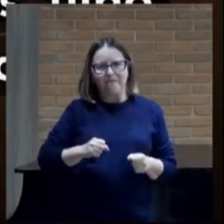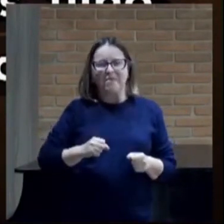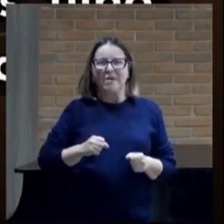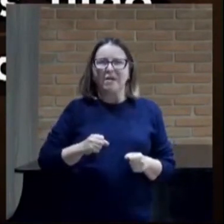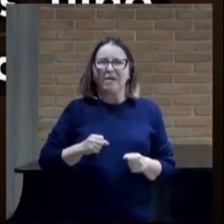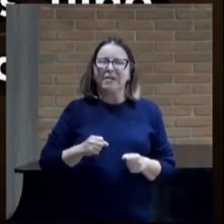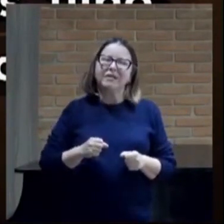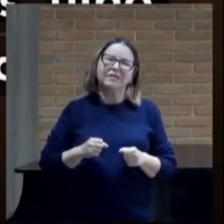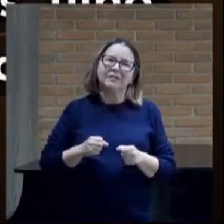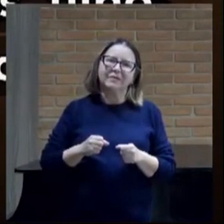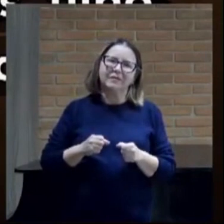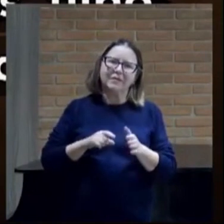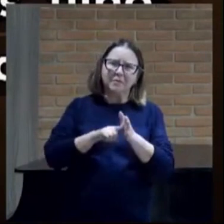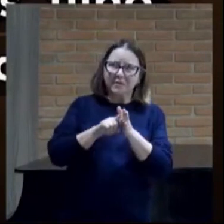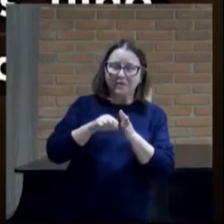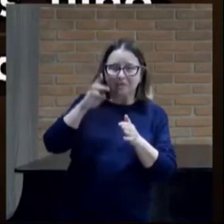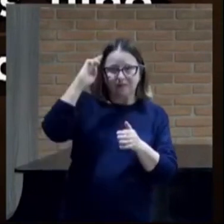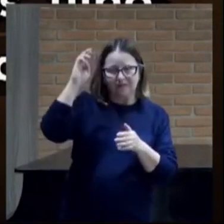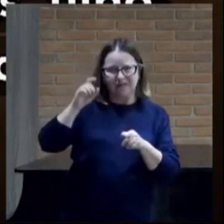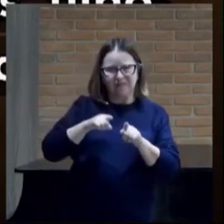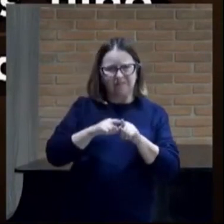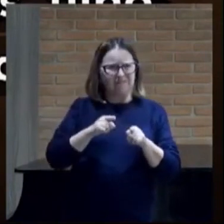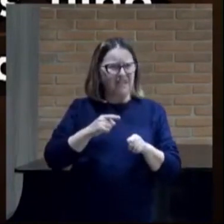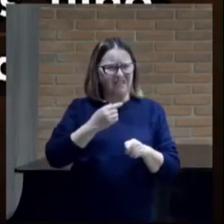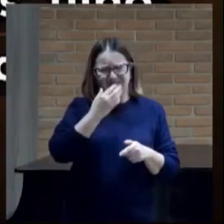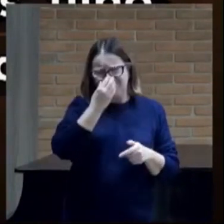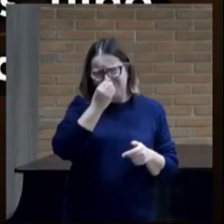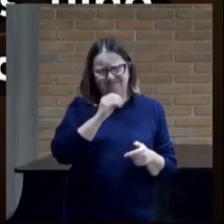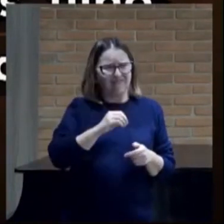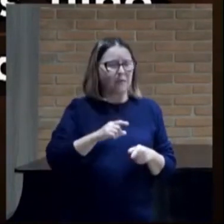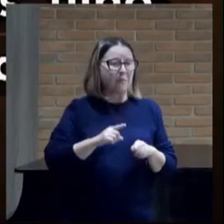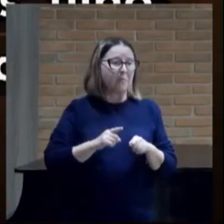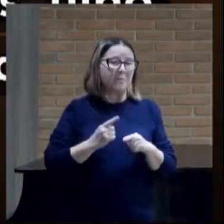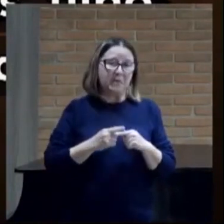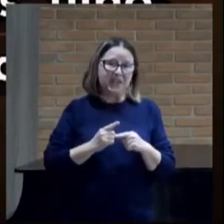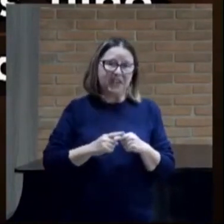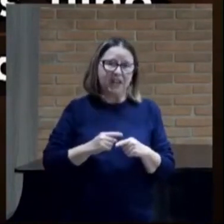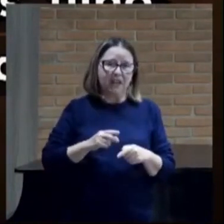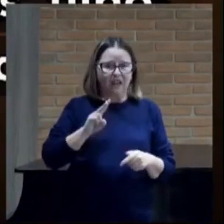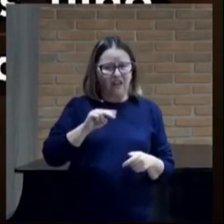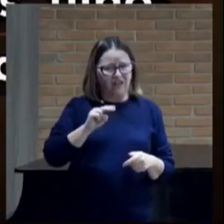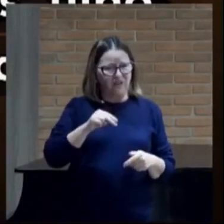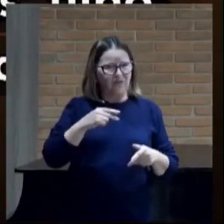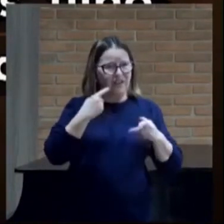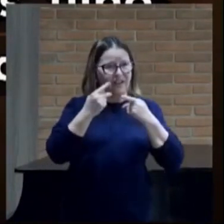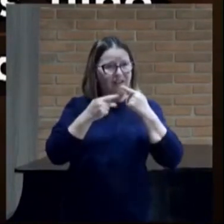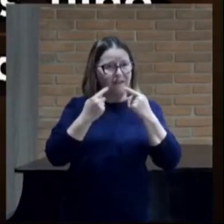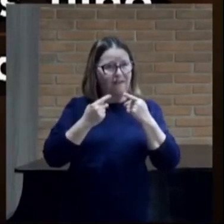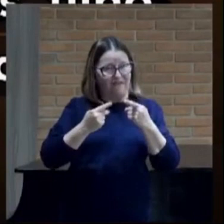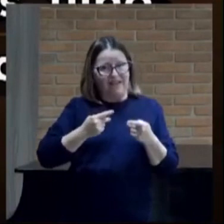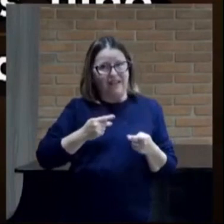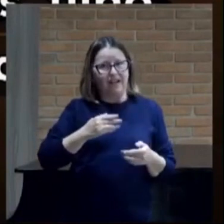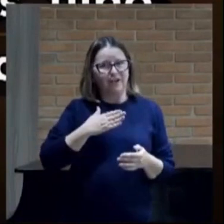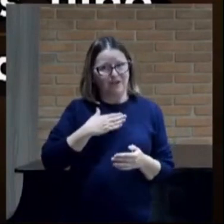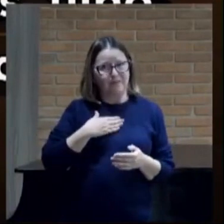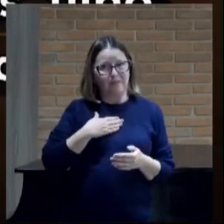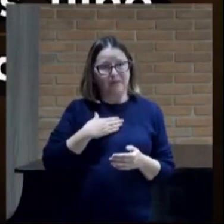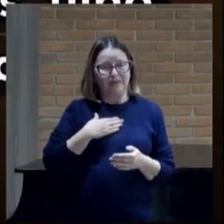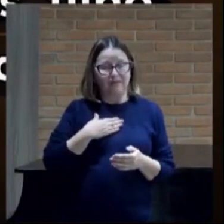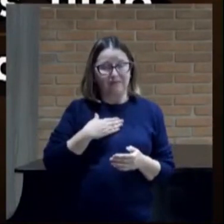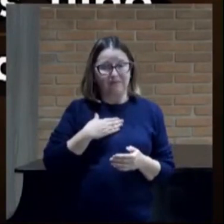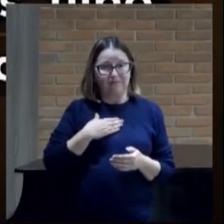porém, eu o aborreço, porque nunca profetiza de mim o que é bom, mas